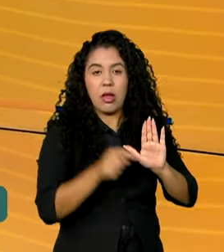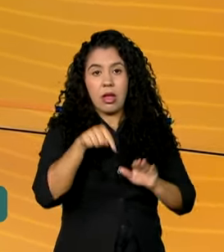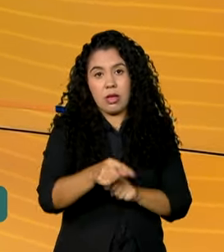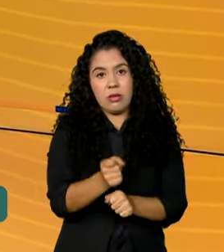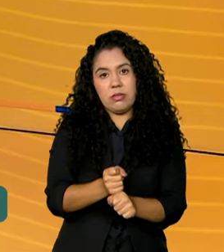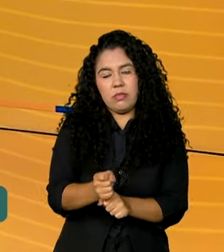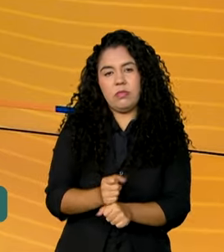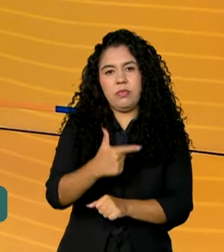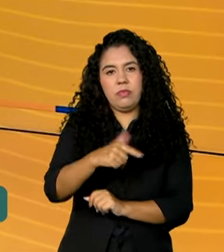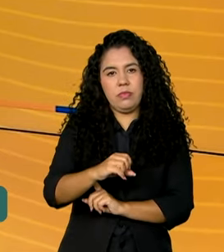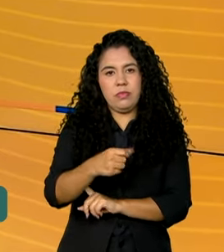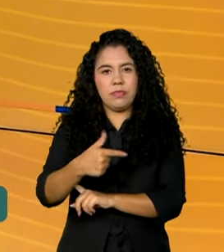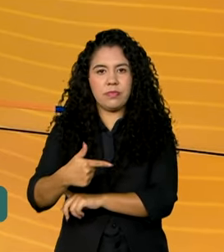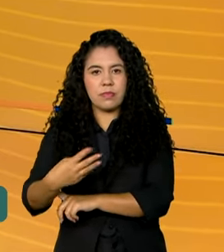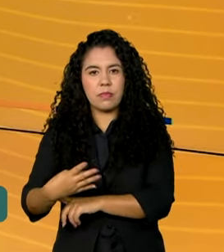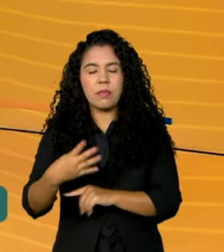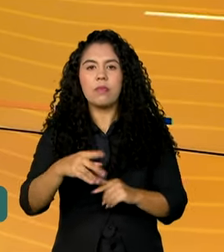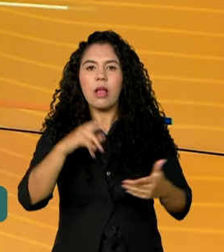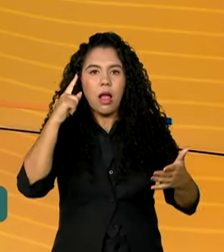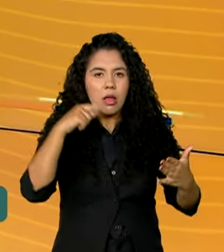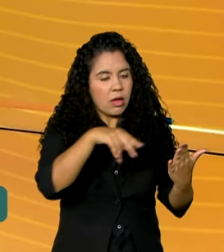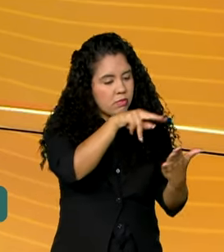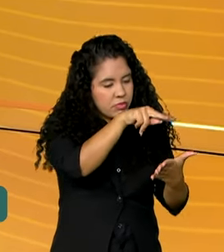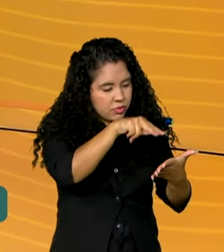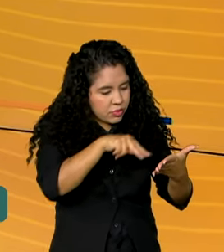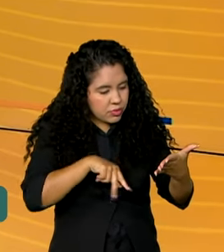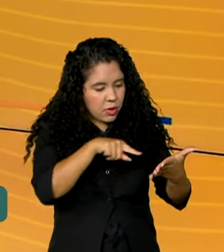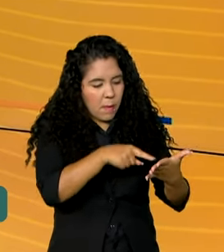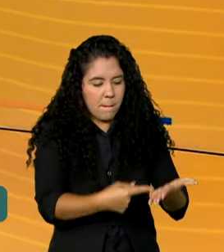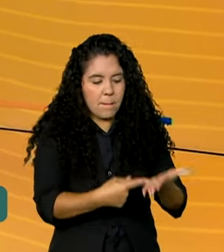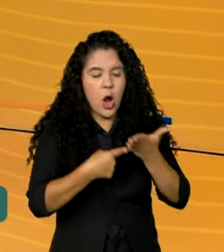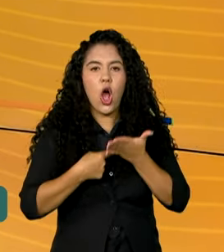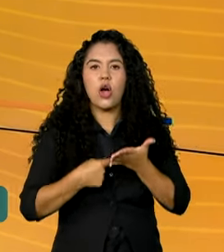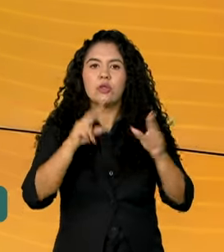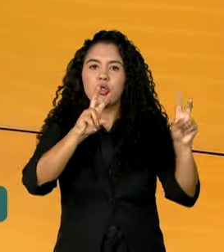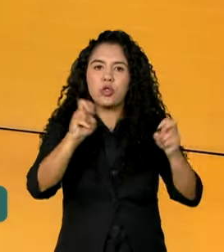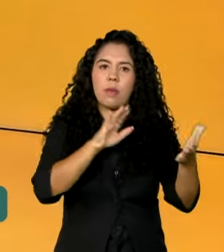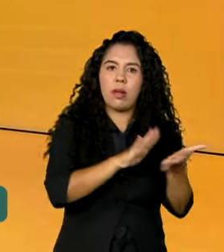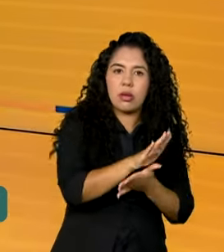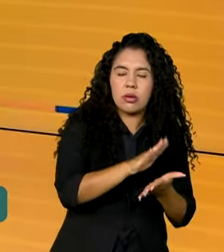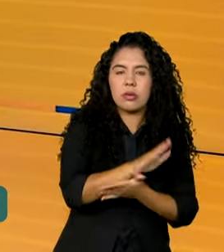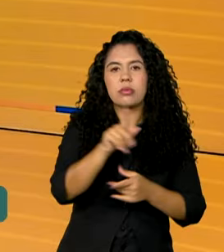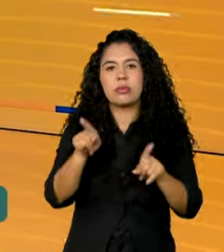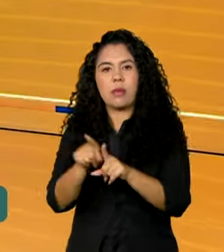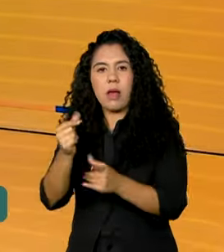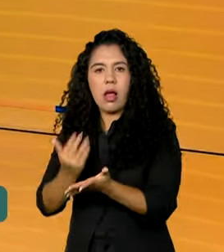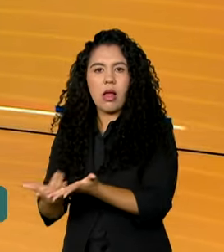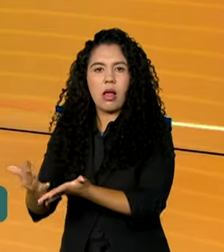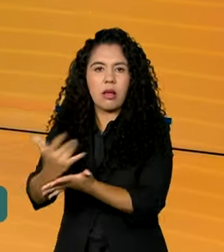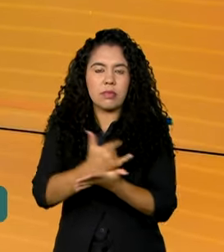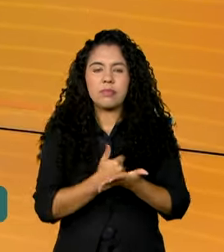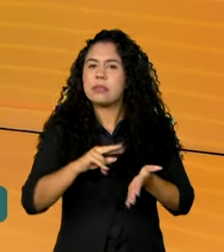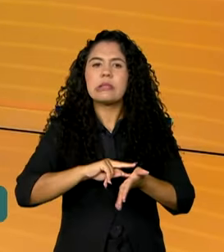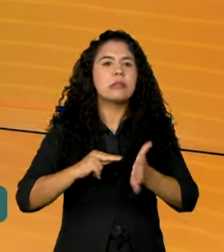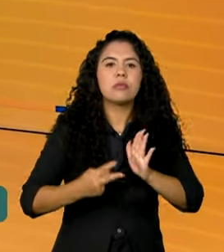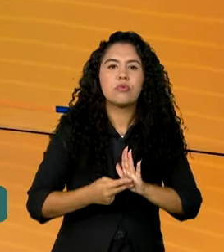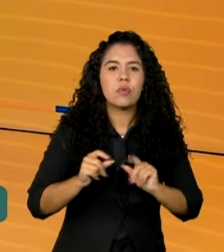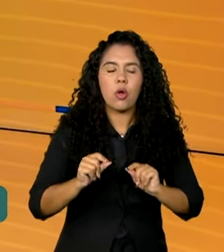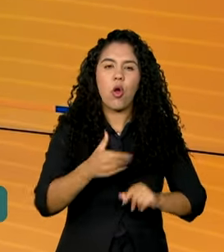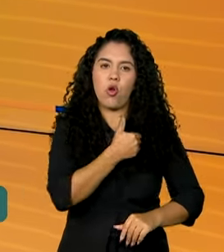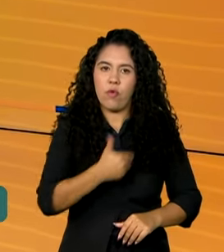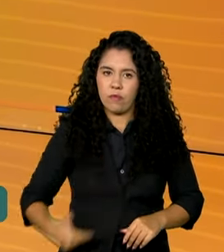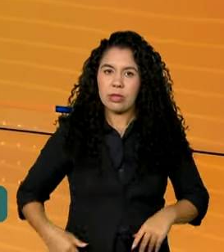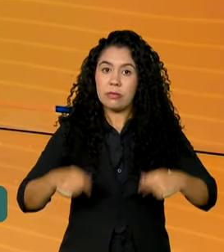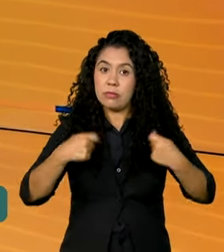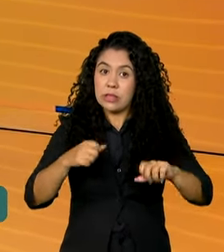avaliação de receitas e despesas do quarto bimestre. Na prática, isso significa que o governo deve se esforçar para